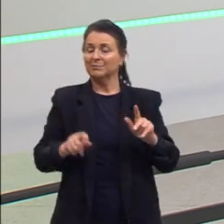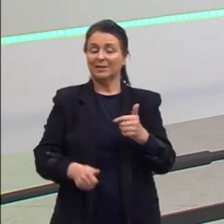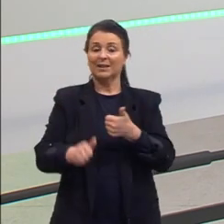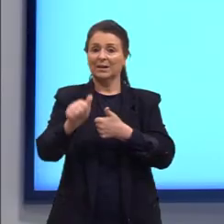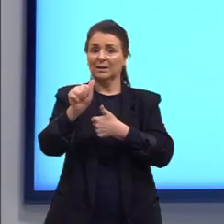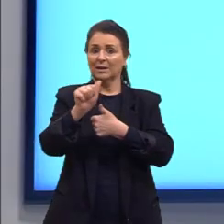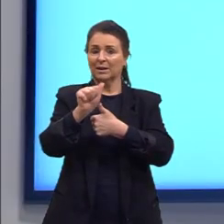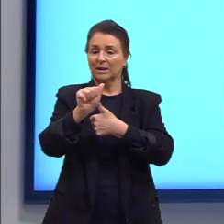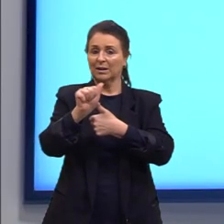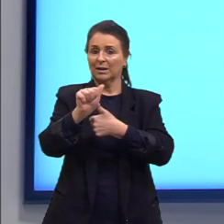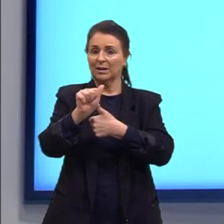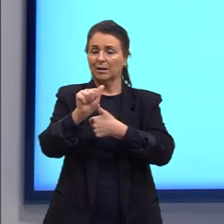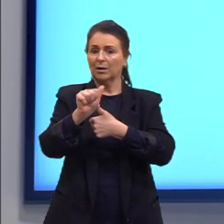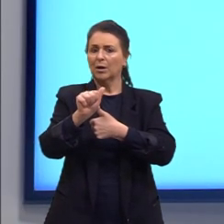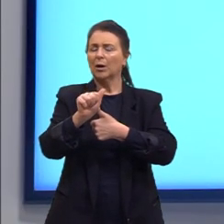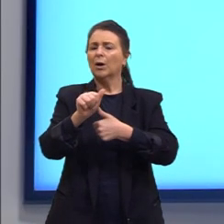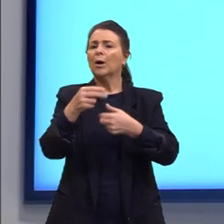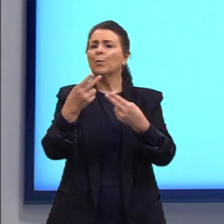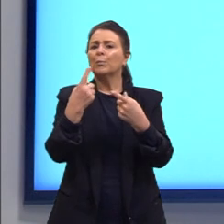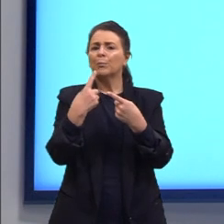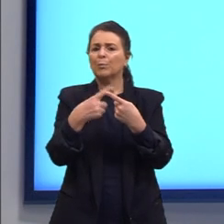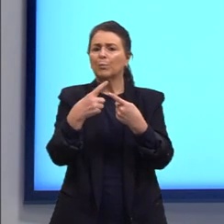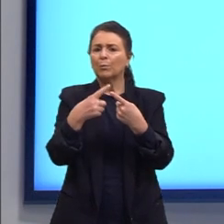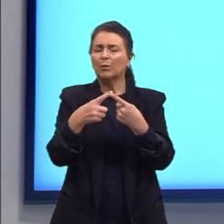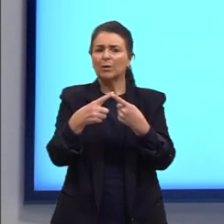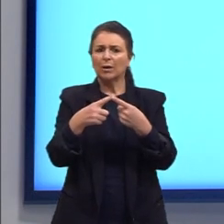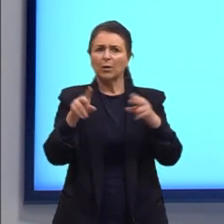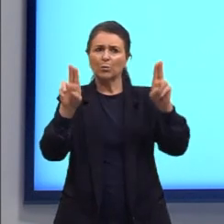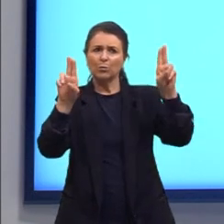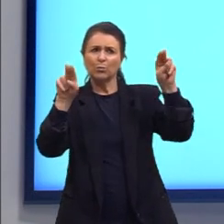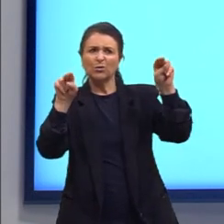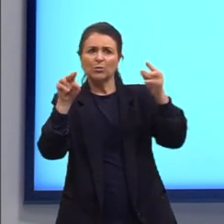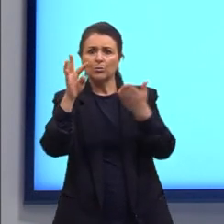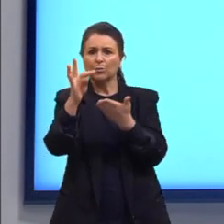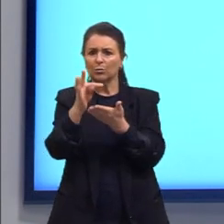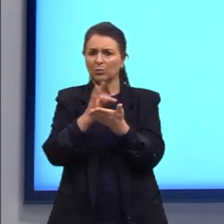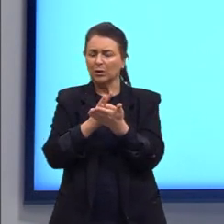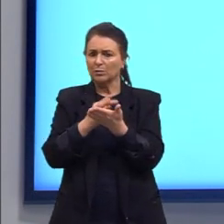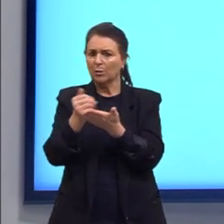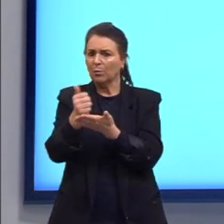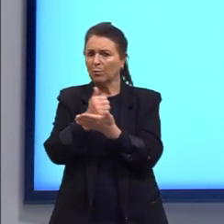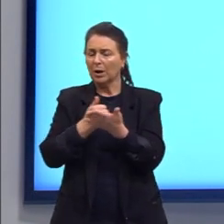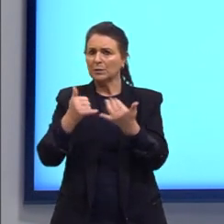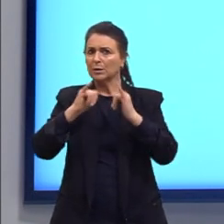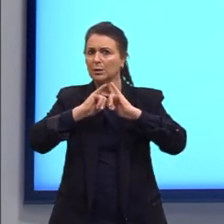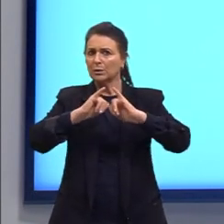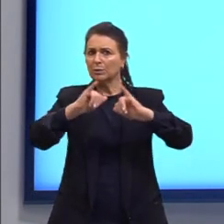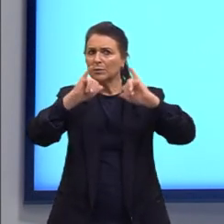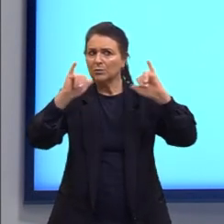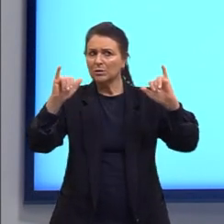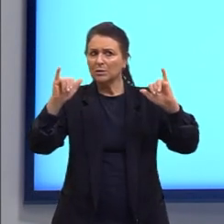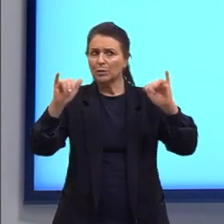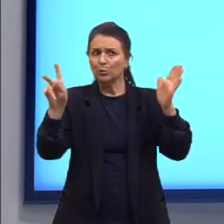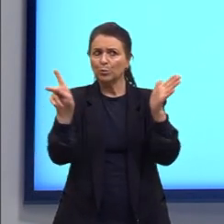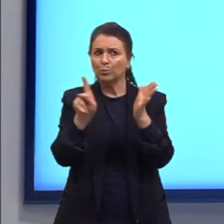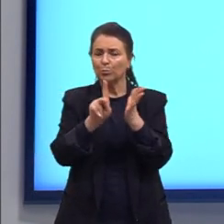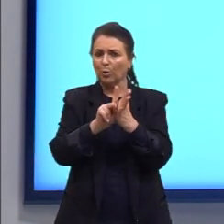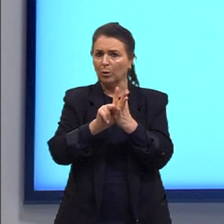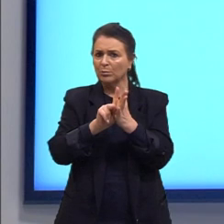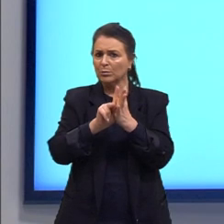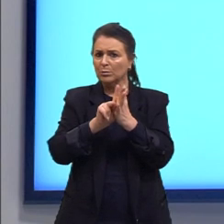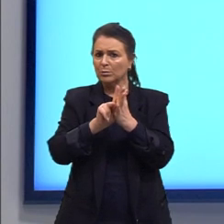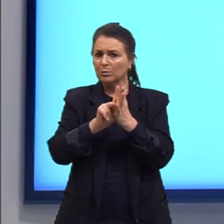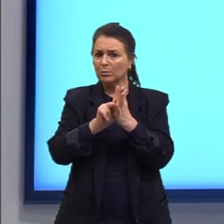A. Ele faz isso pela atribuição de título ao texto, com base em uma notícia veiculada em um jornal? Será que é o